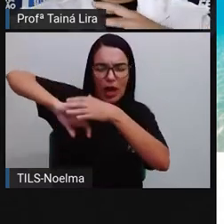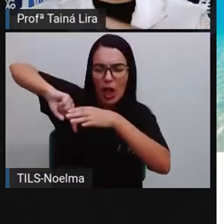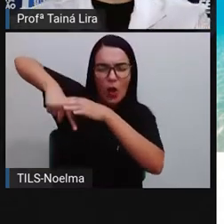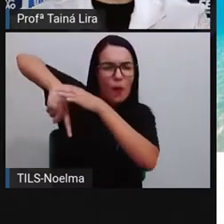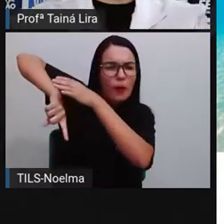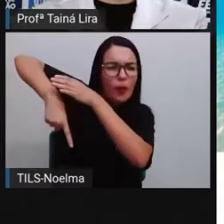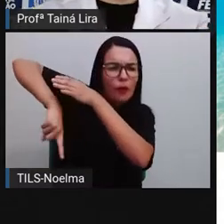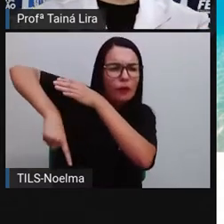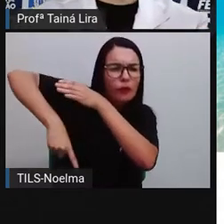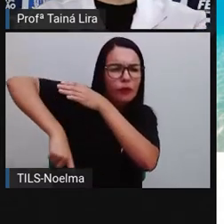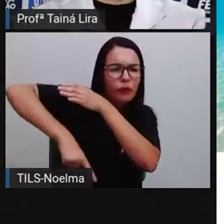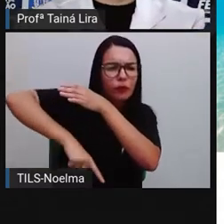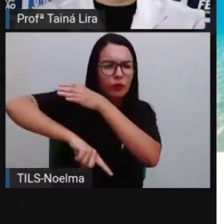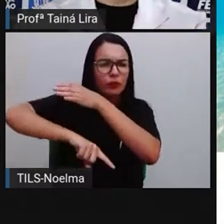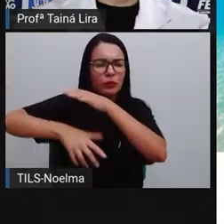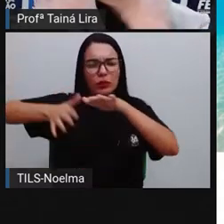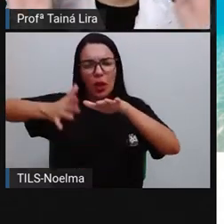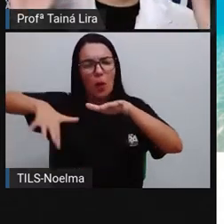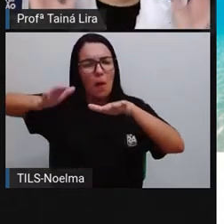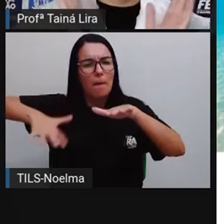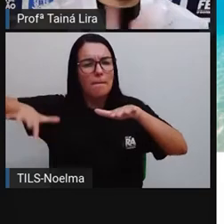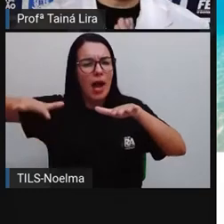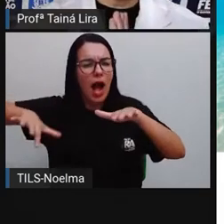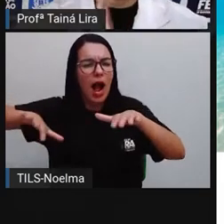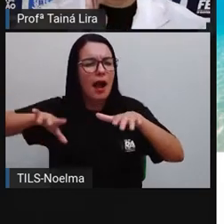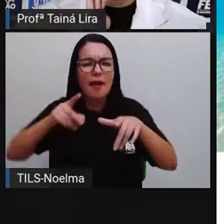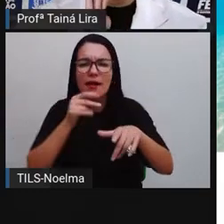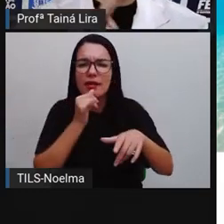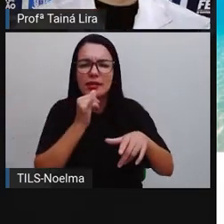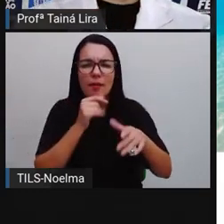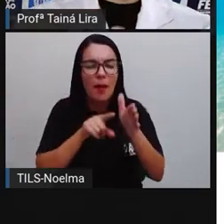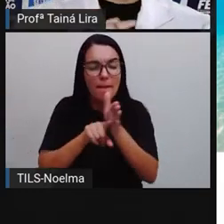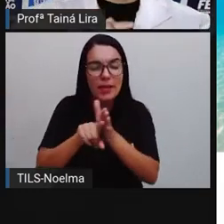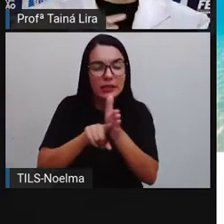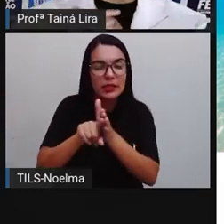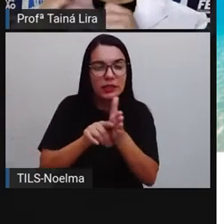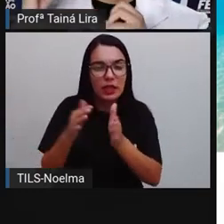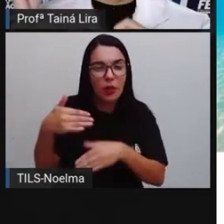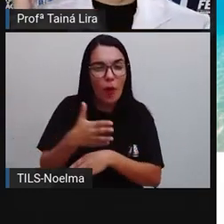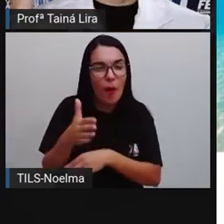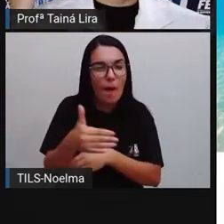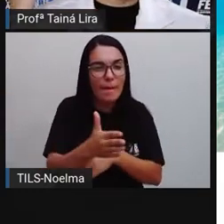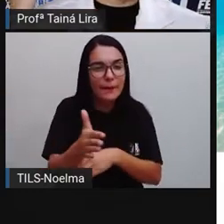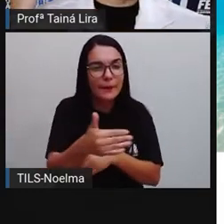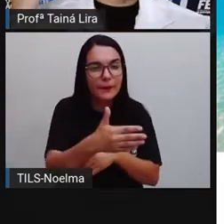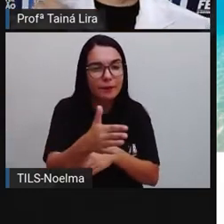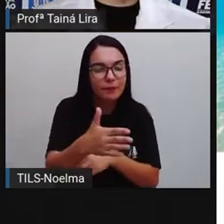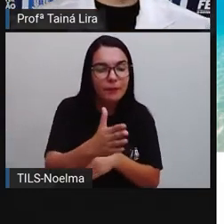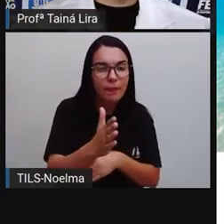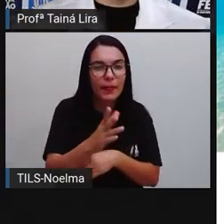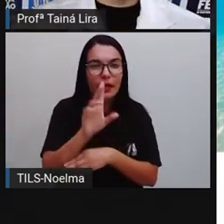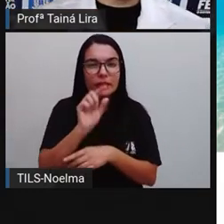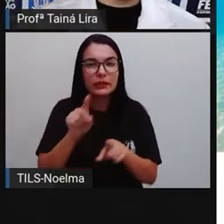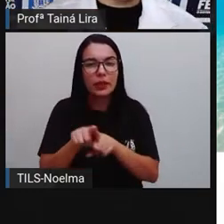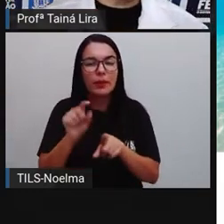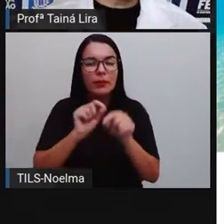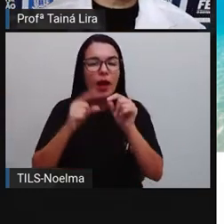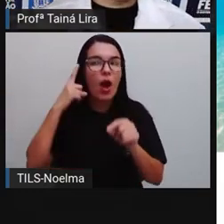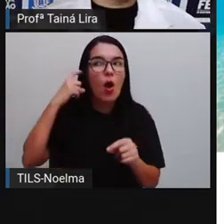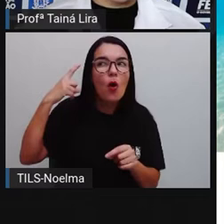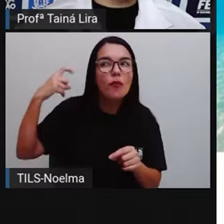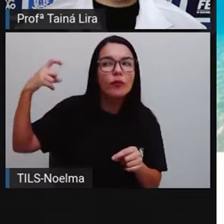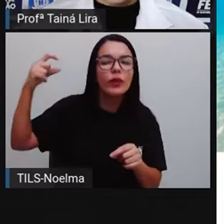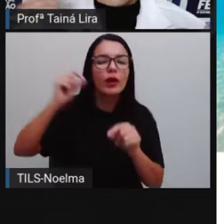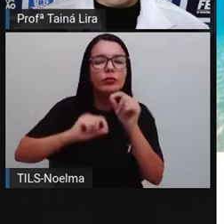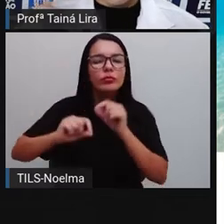pesquisando, por exemplo, os golfinhos, né? E ouvir ali o som dos golfinhos lá no